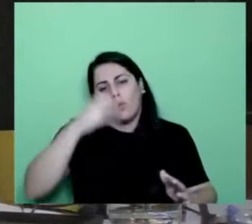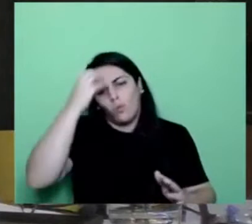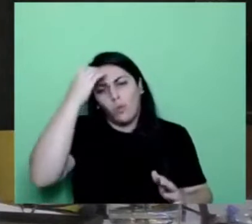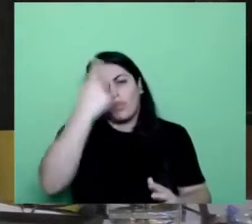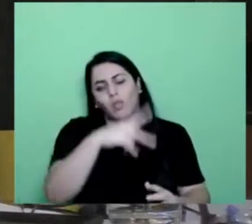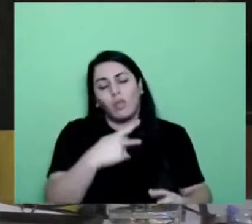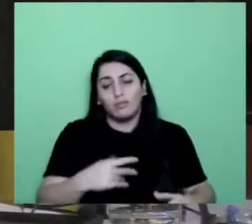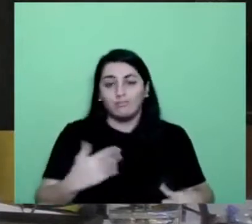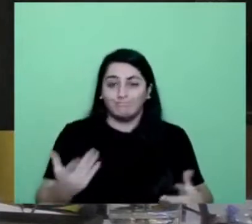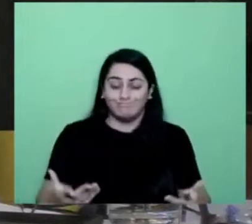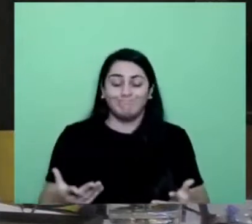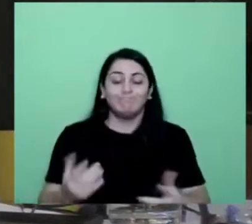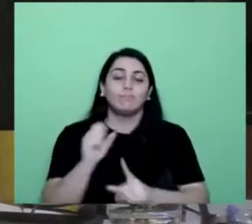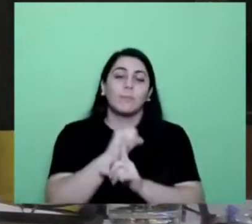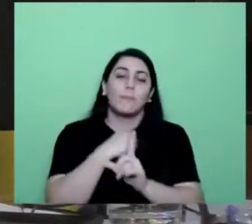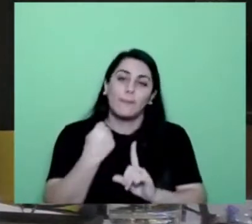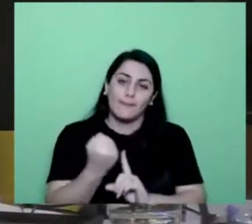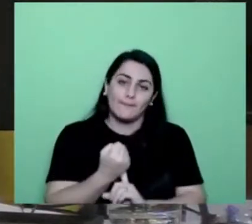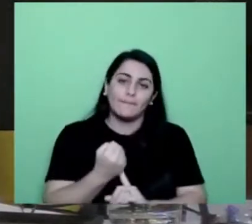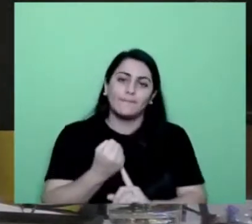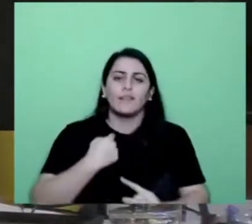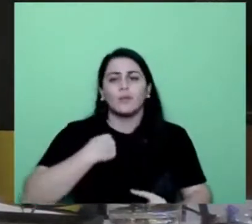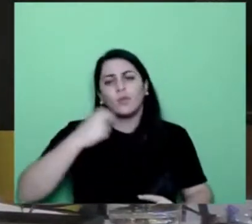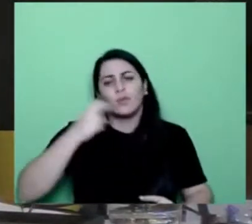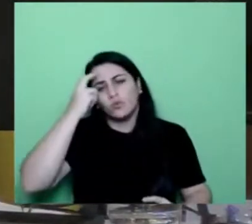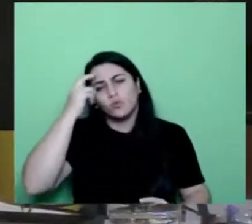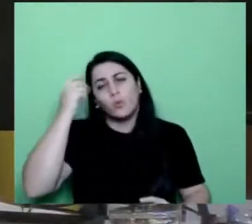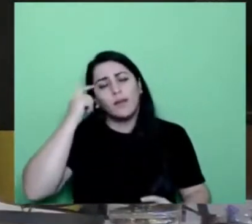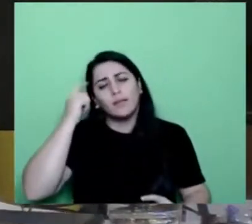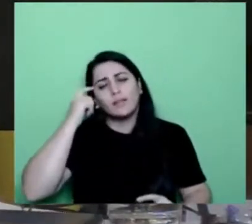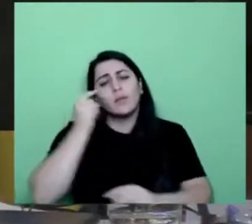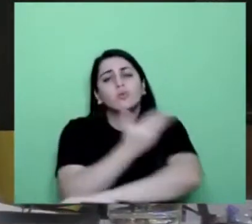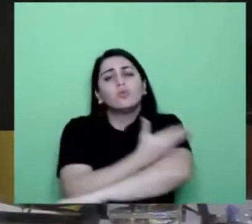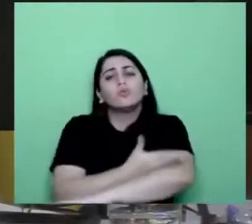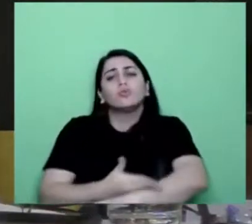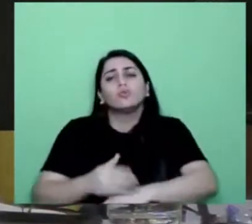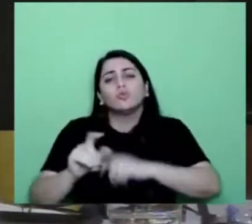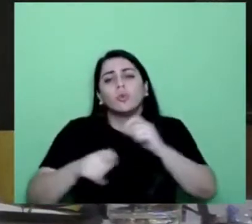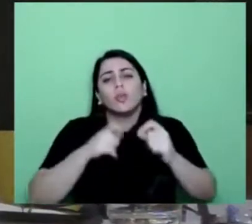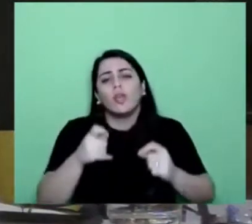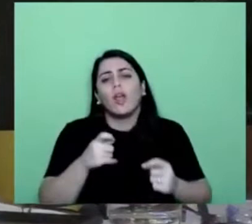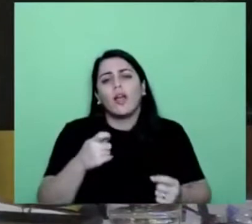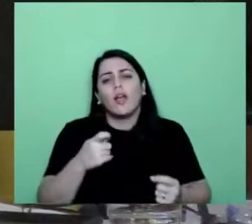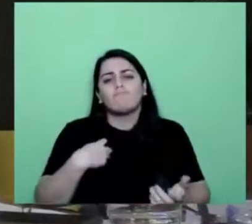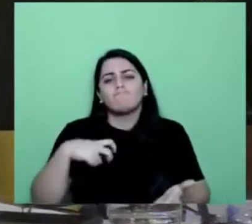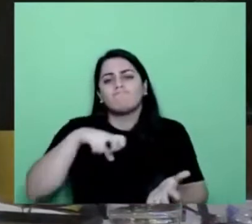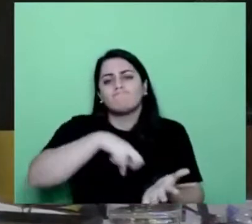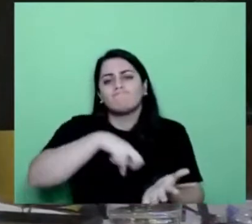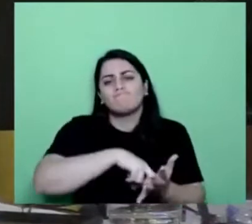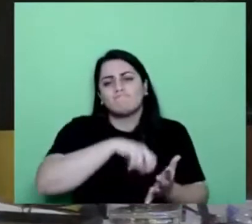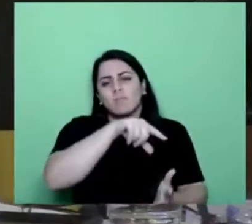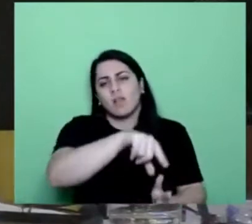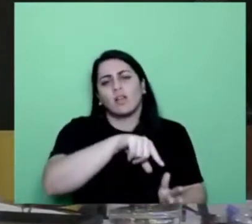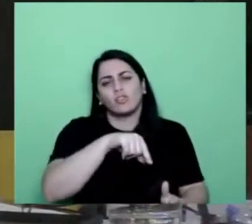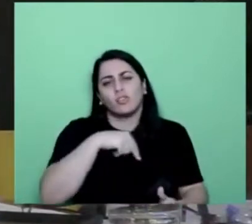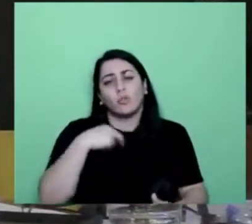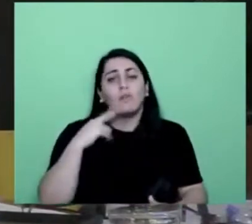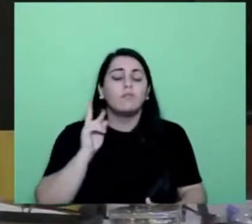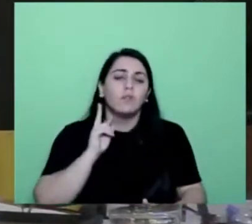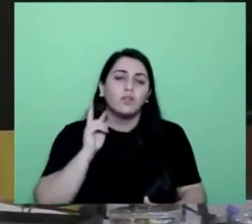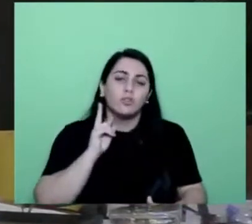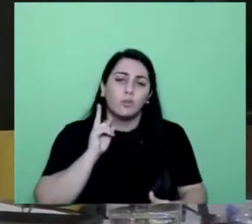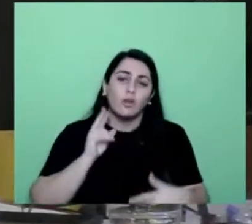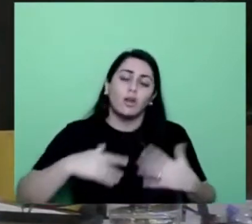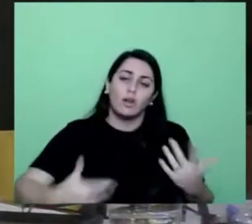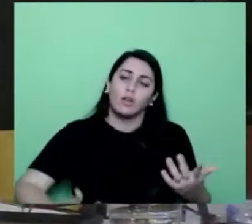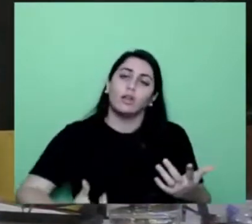sociedade tem uma cultura de punir a vítima. A família não é negligente. Quem negligencia